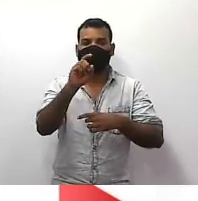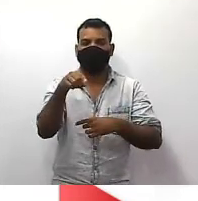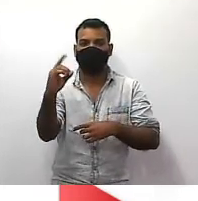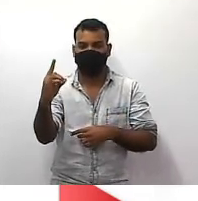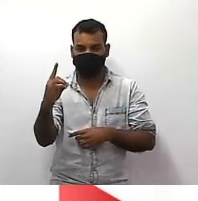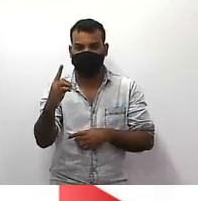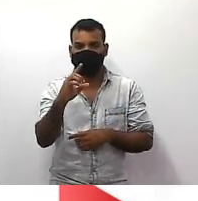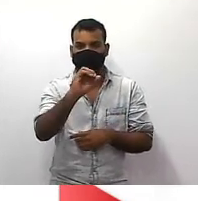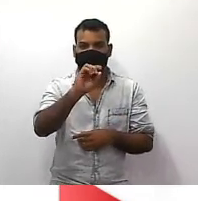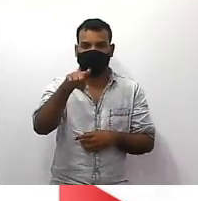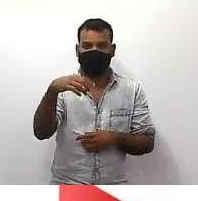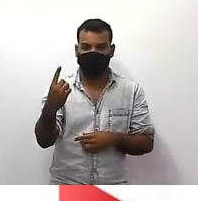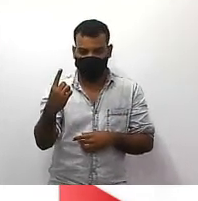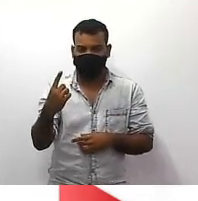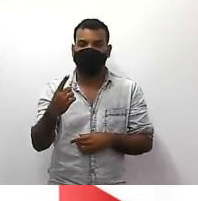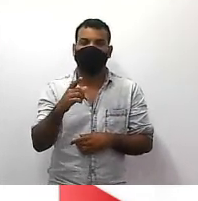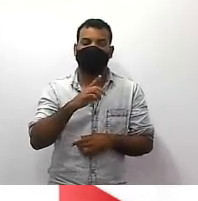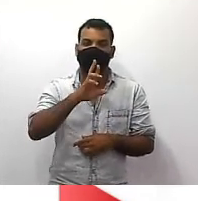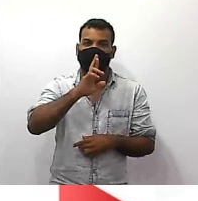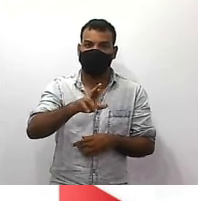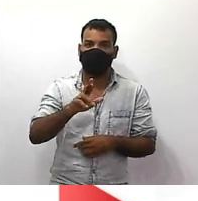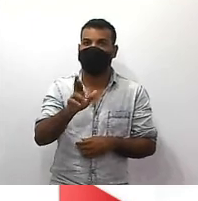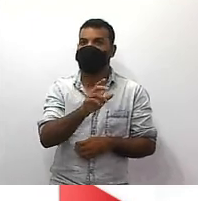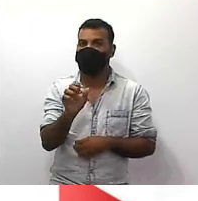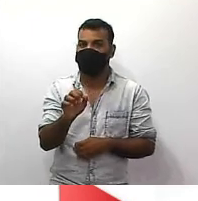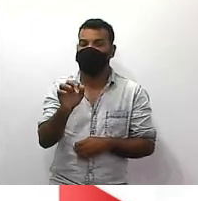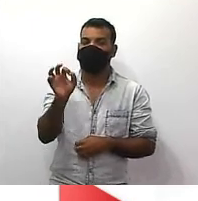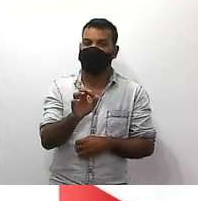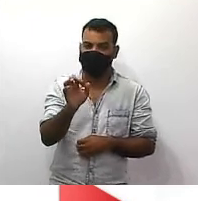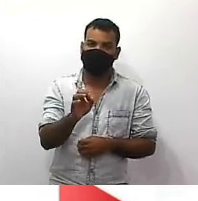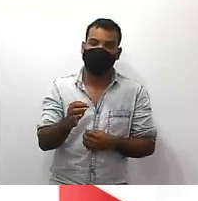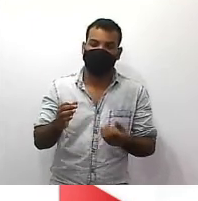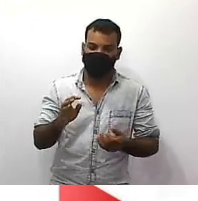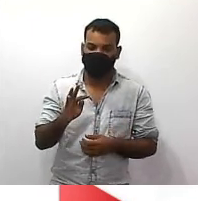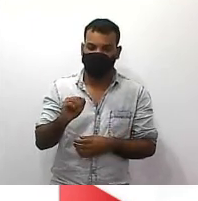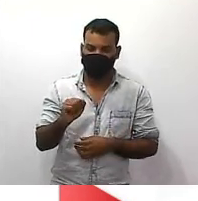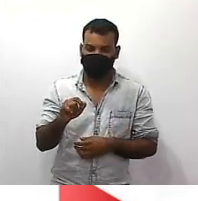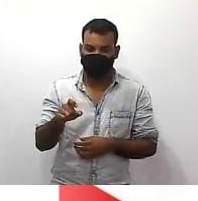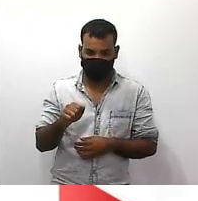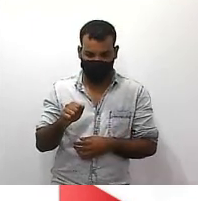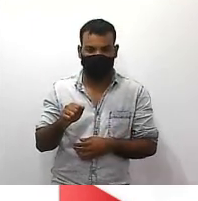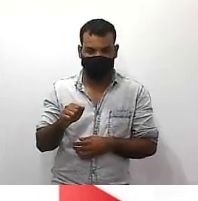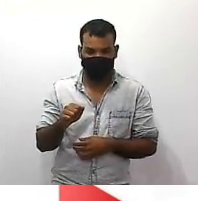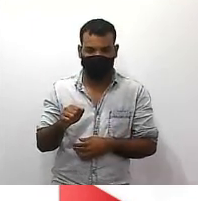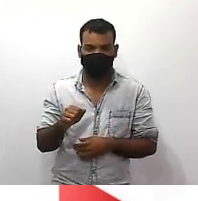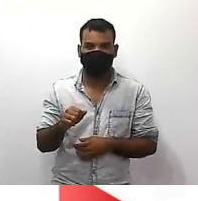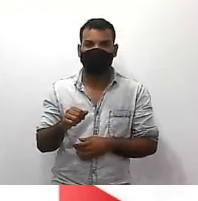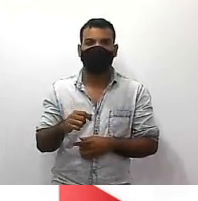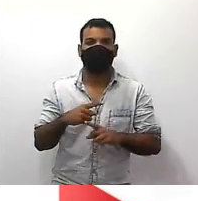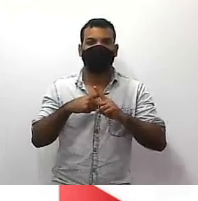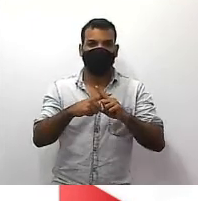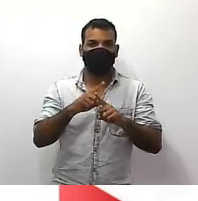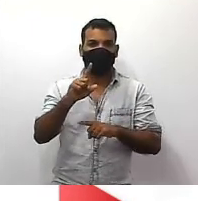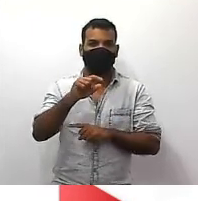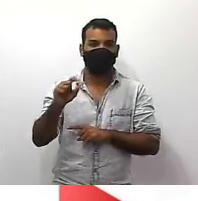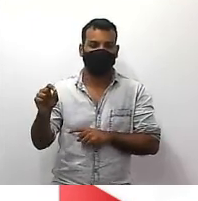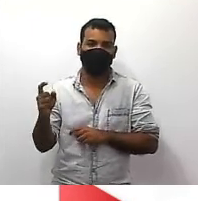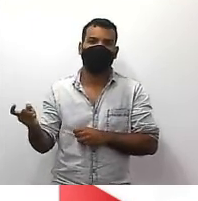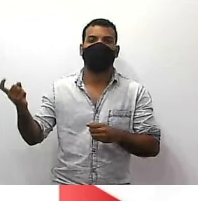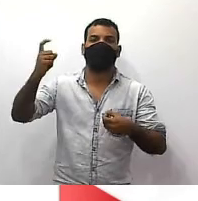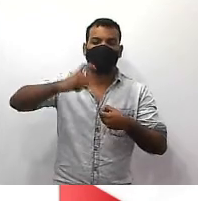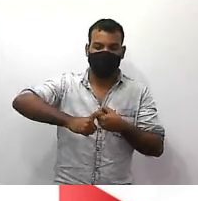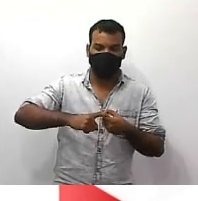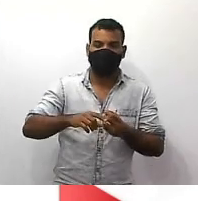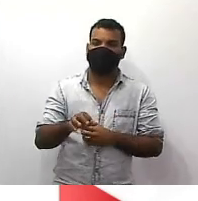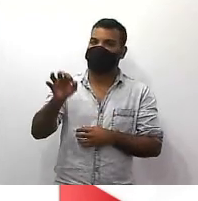a dívida o resultado da divisão de uma fração é a taxa que se eu multiplicar por cem volta a ser